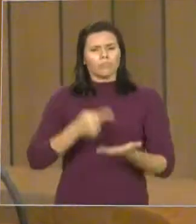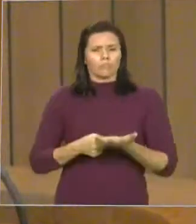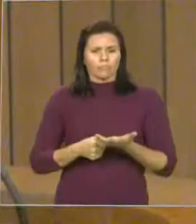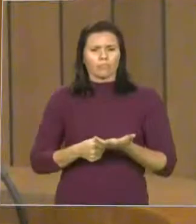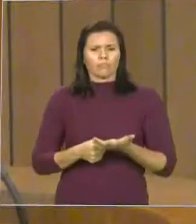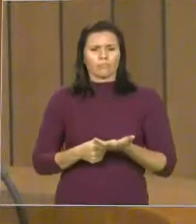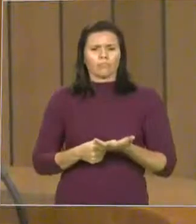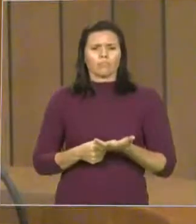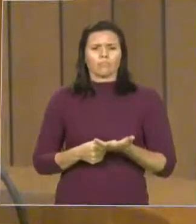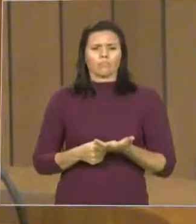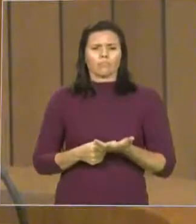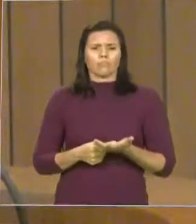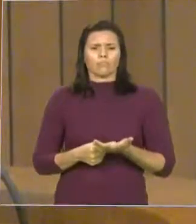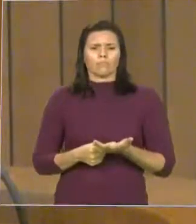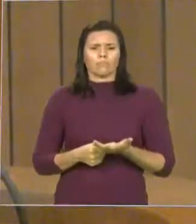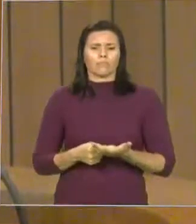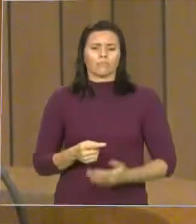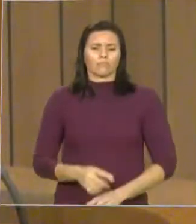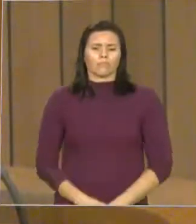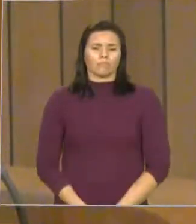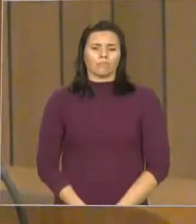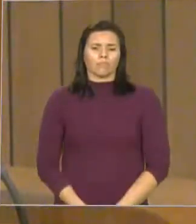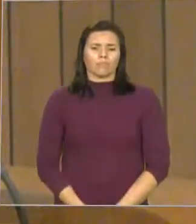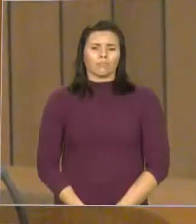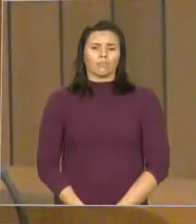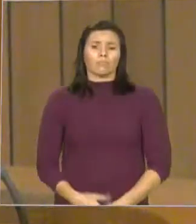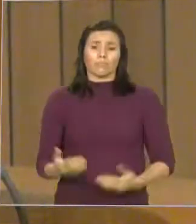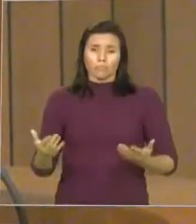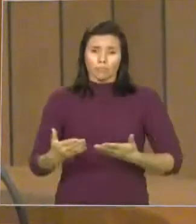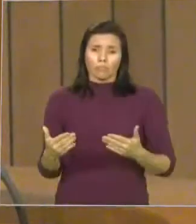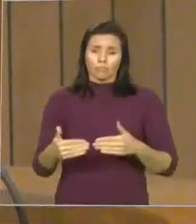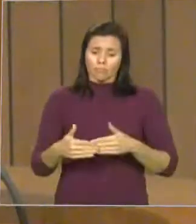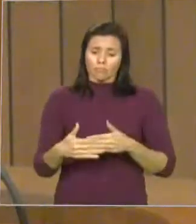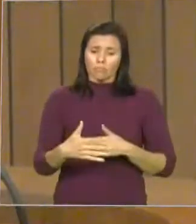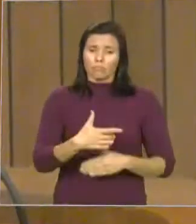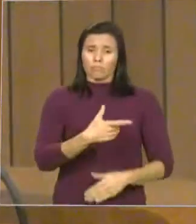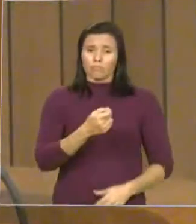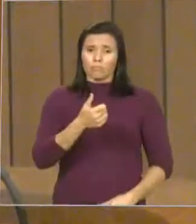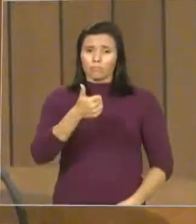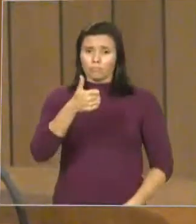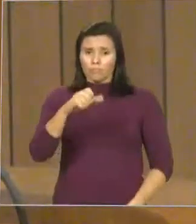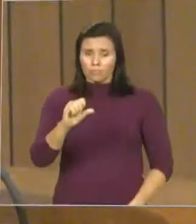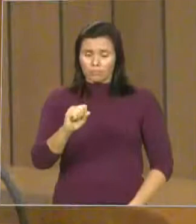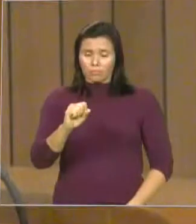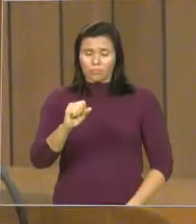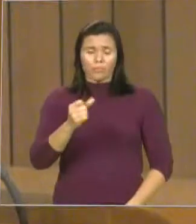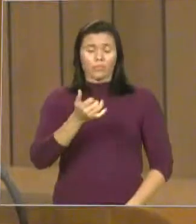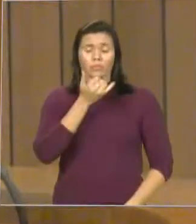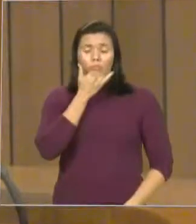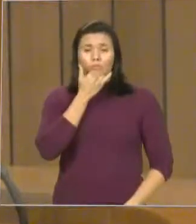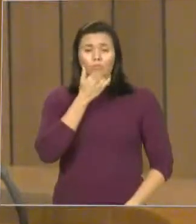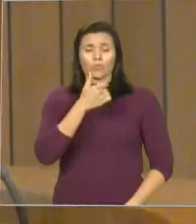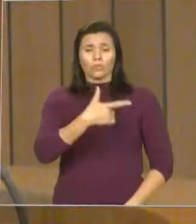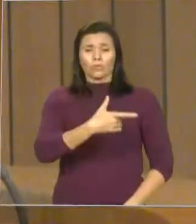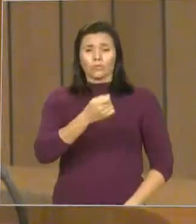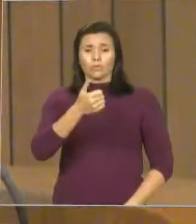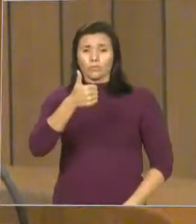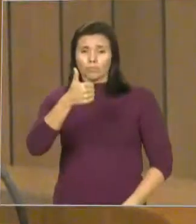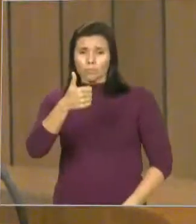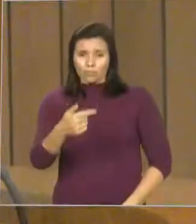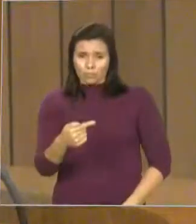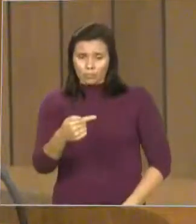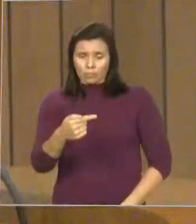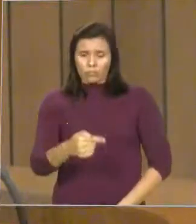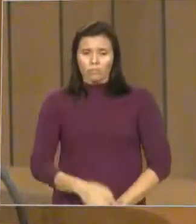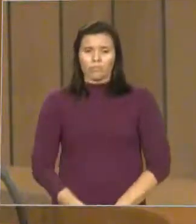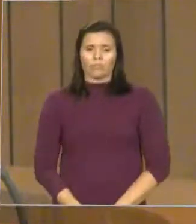Josimar, e ainda esse ano, viabilizar recursos para